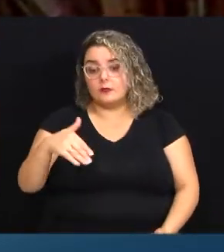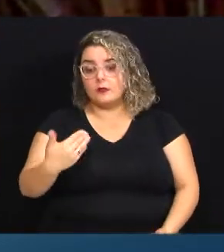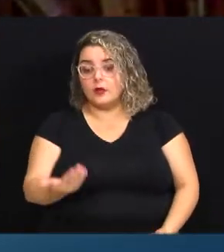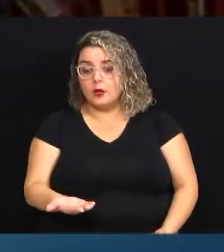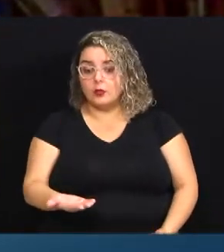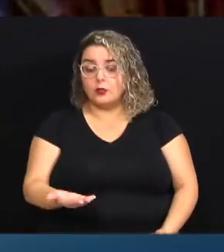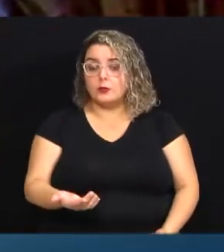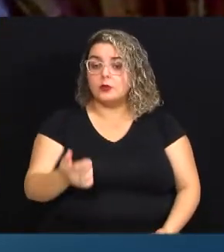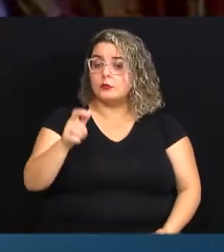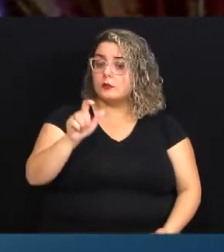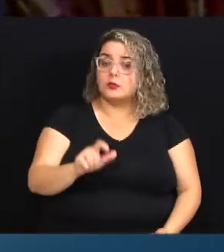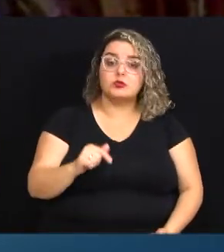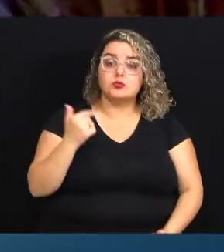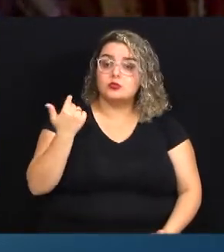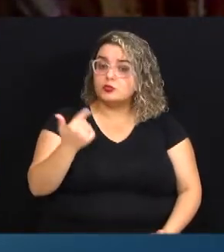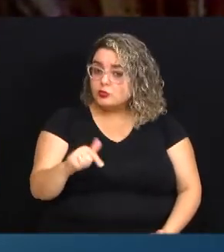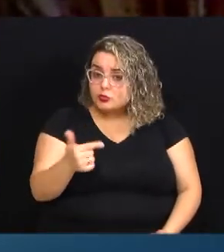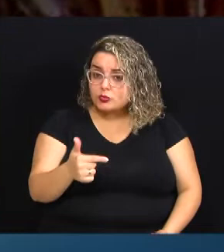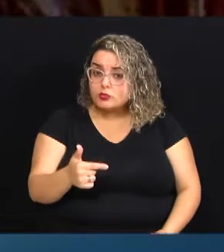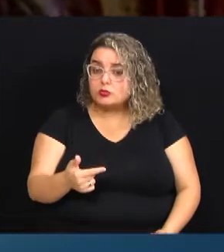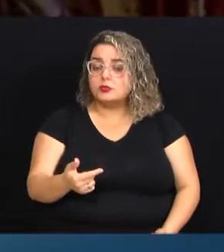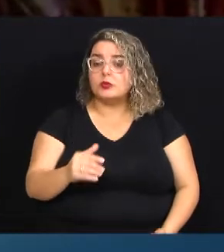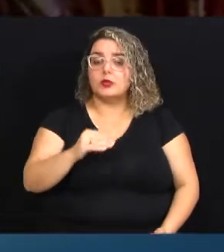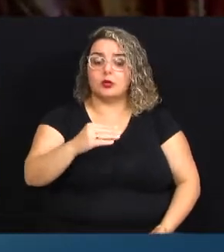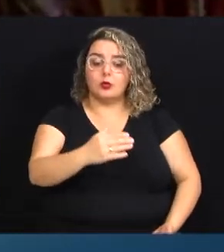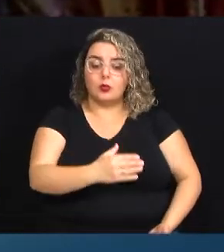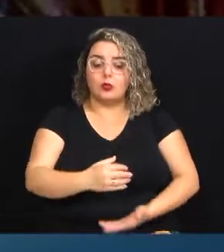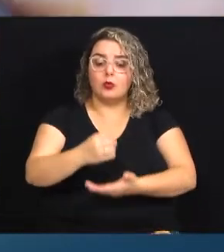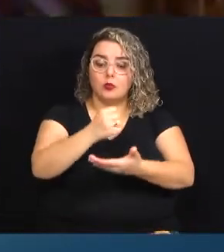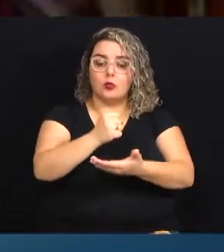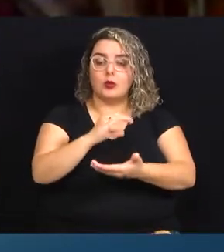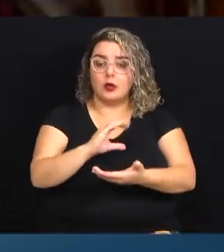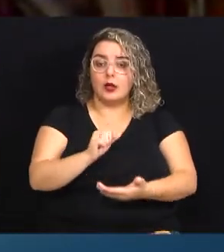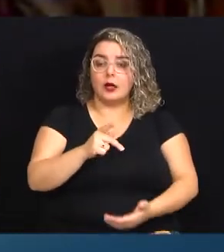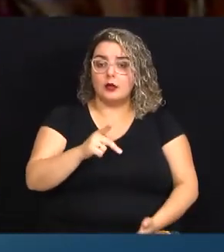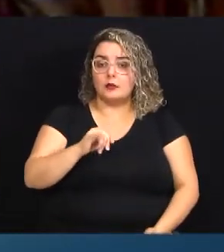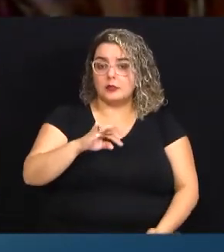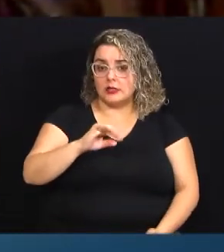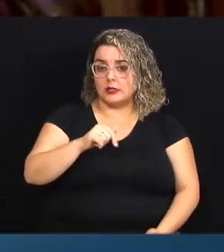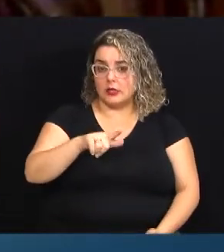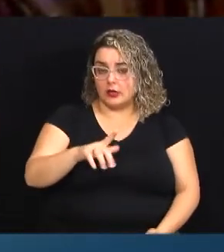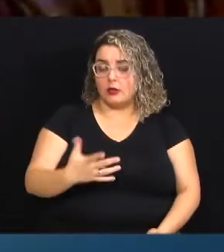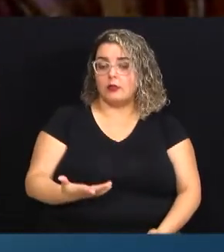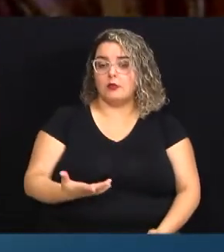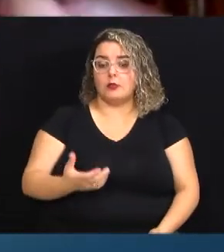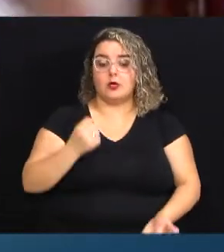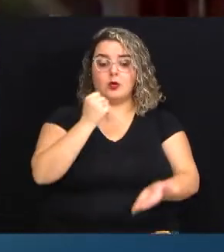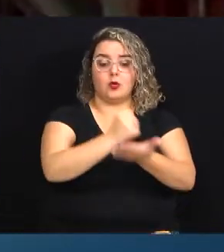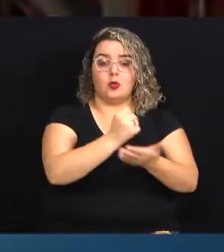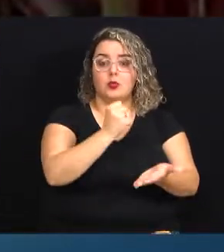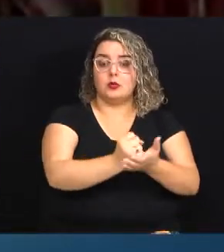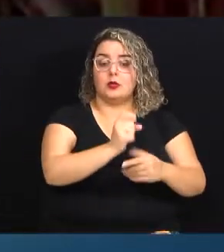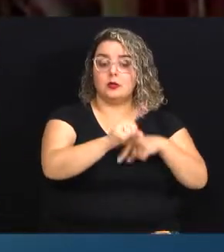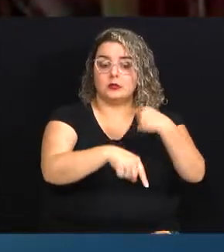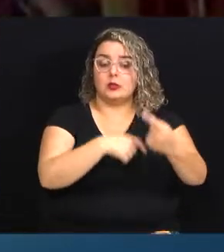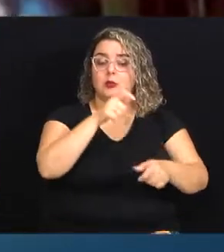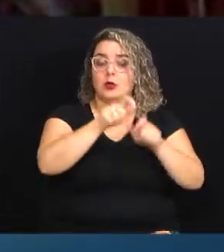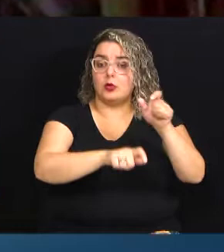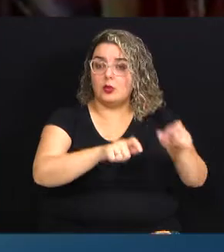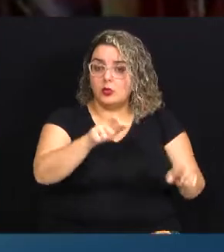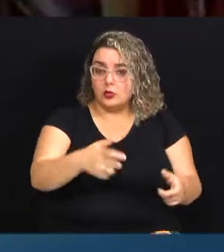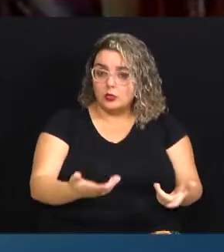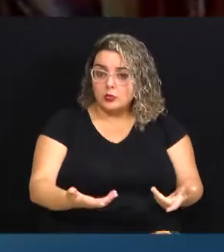então, não tem o capital suficiente para contratar uma outra pessoa e, dessa forma,